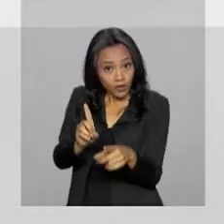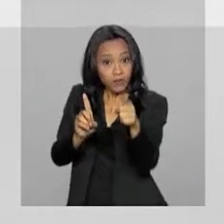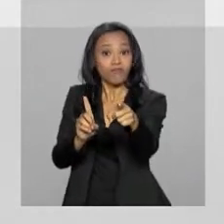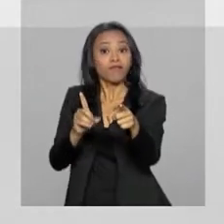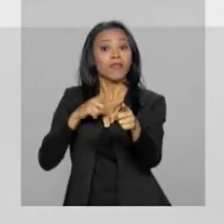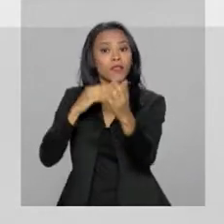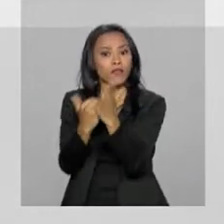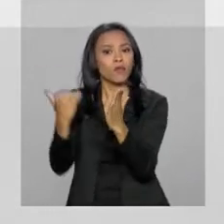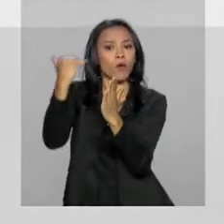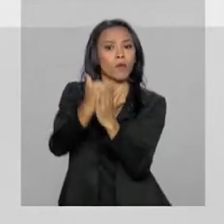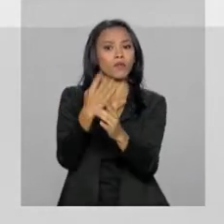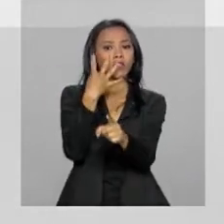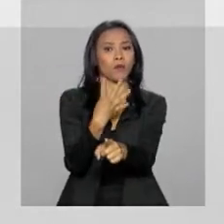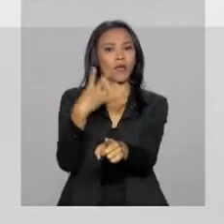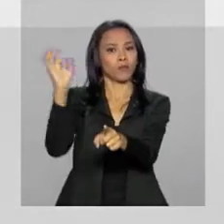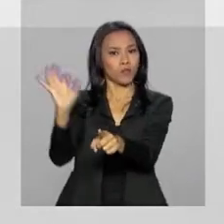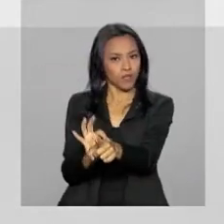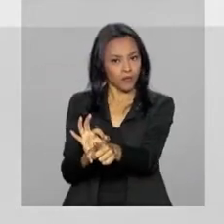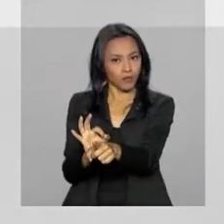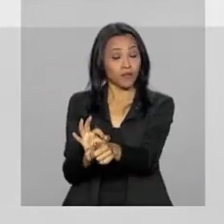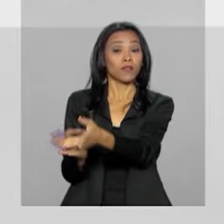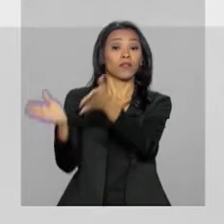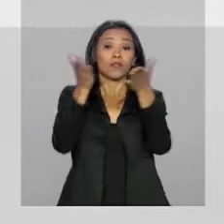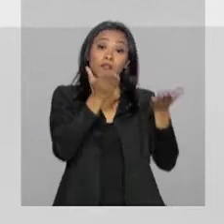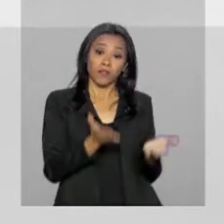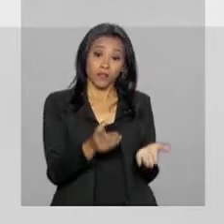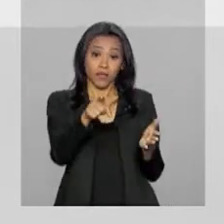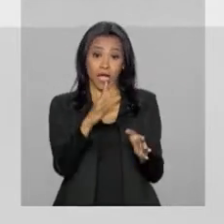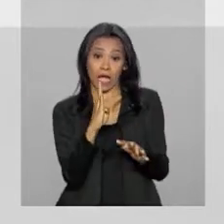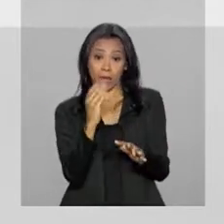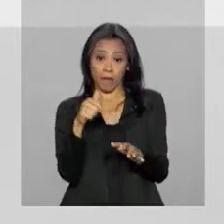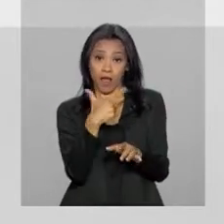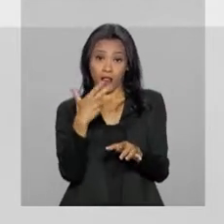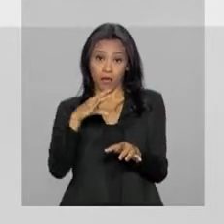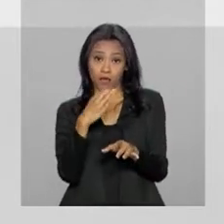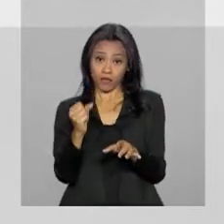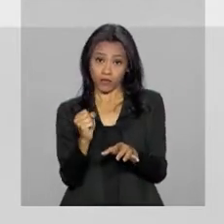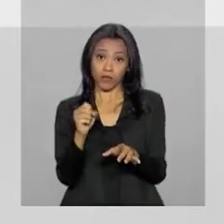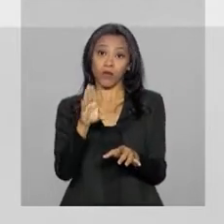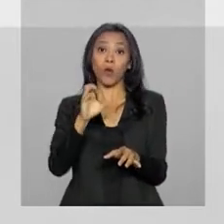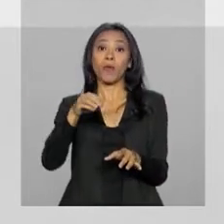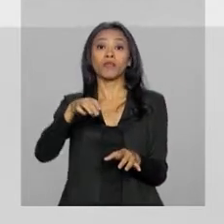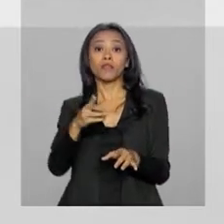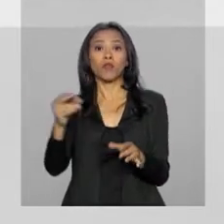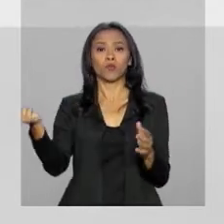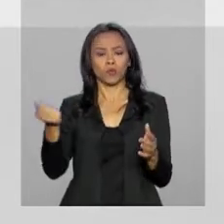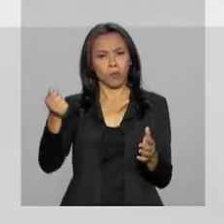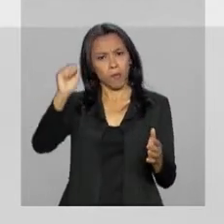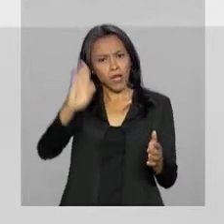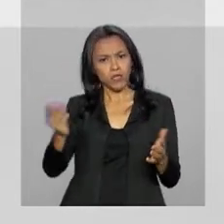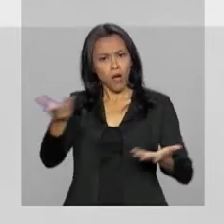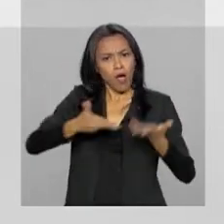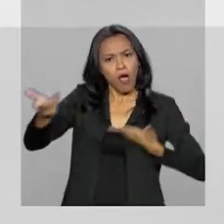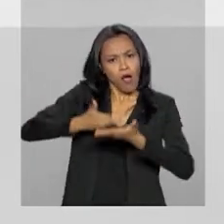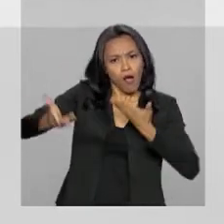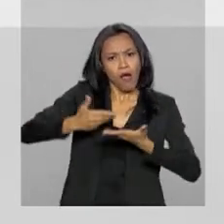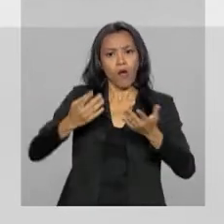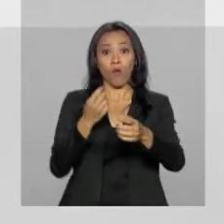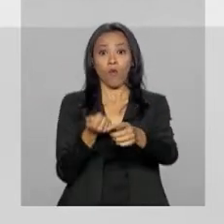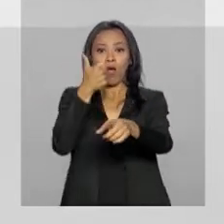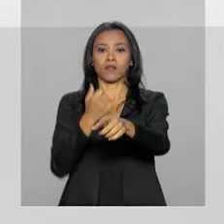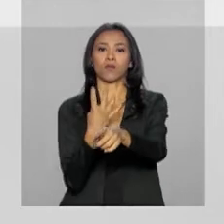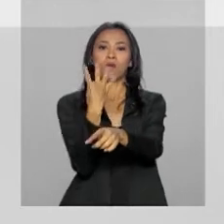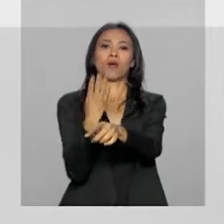crescimento de 4%. A balança comercial com o Brasil chegou em 2017 a quase 4 bilhões de dólares,